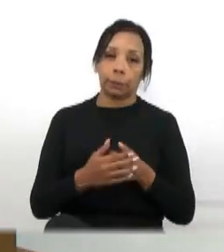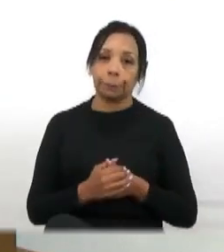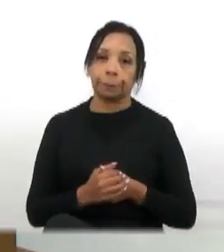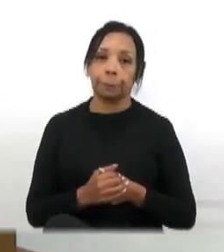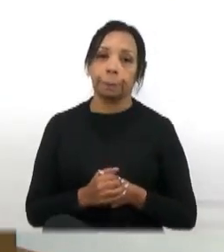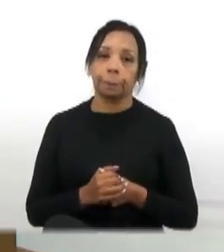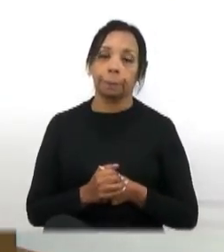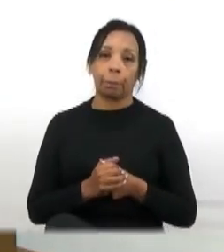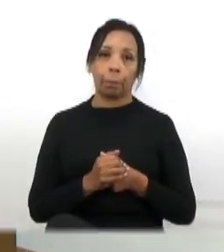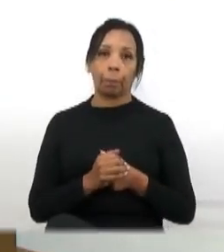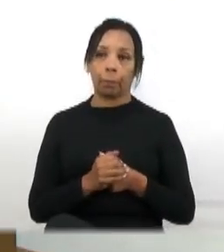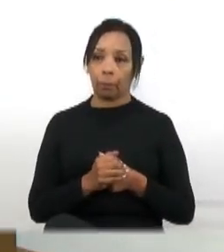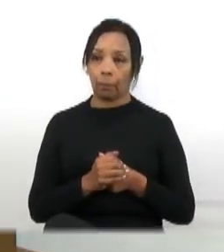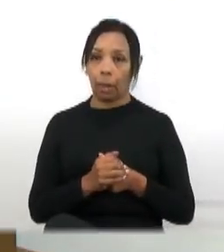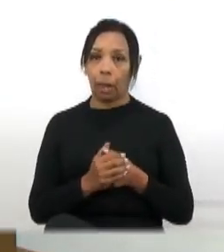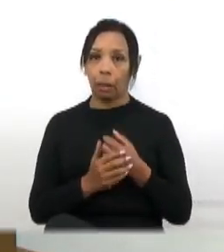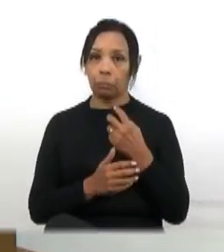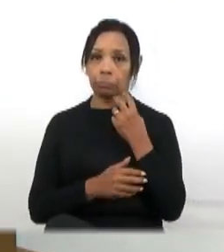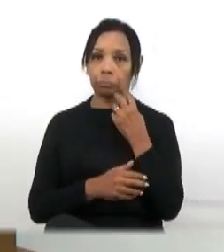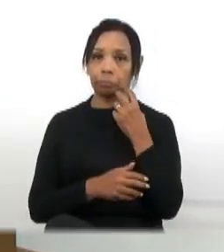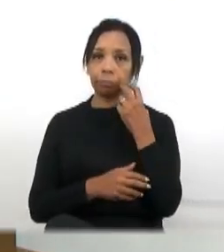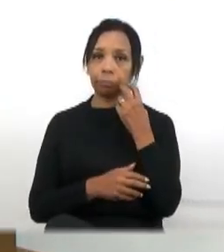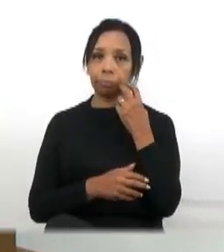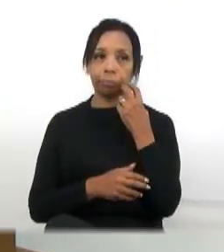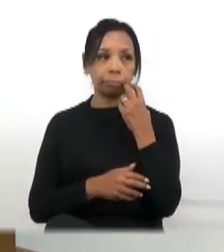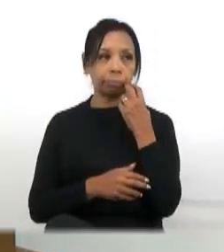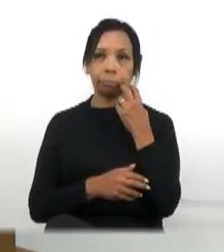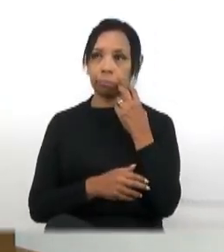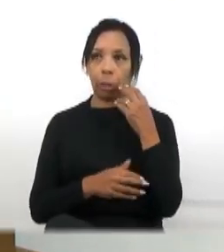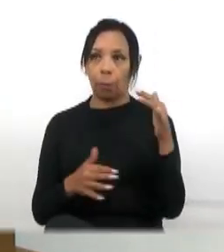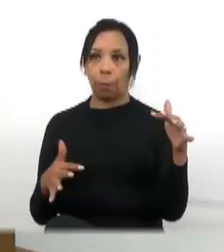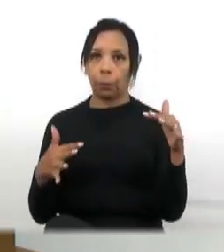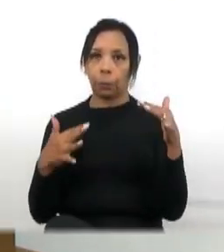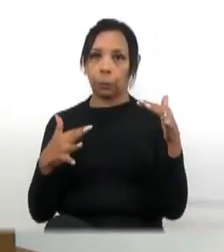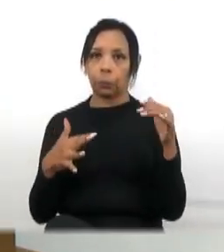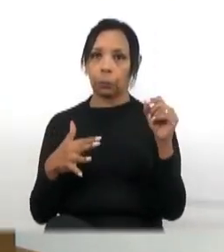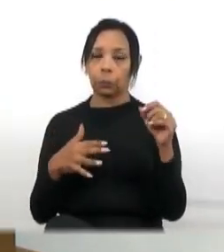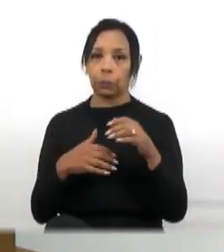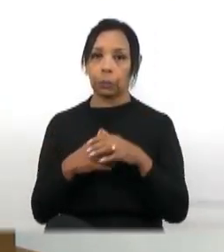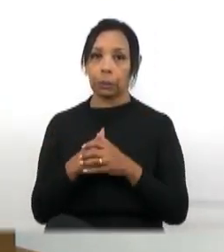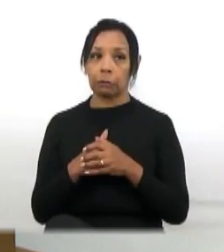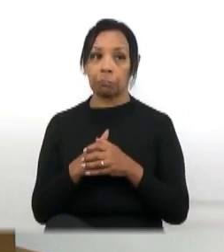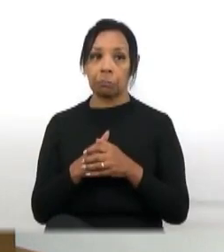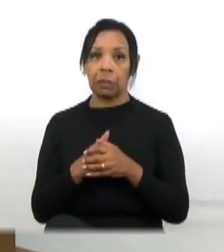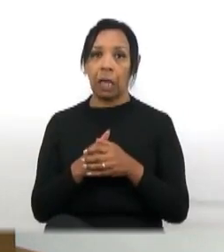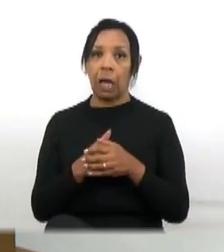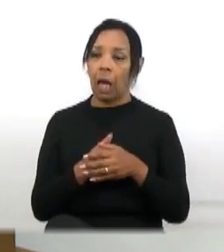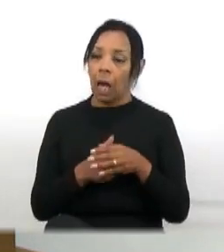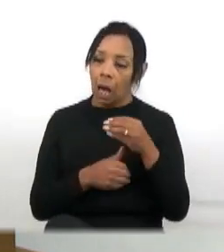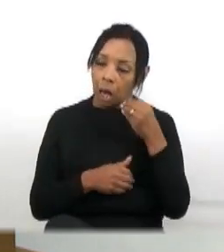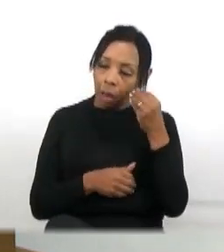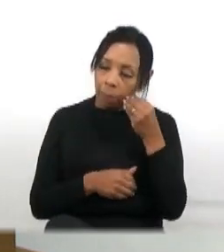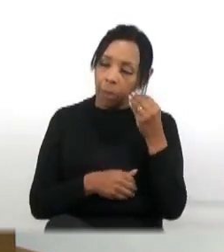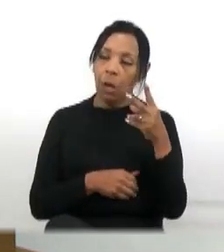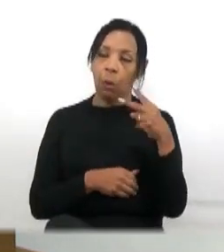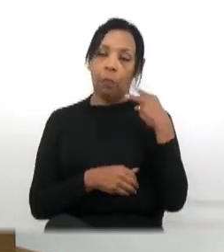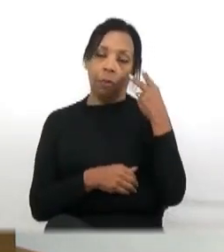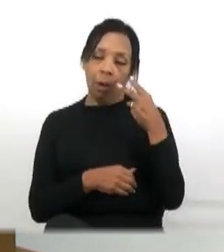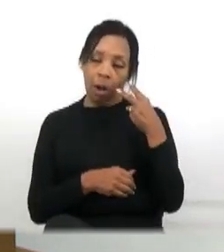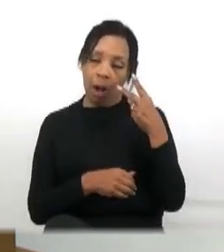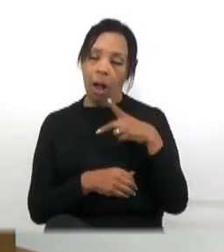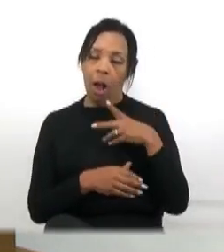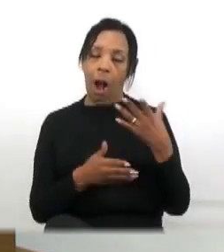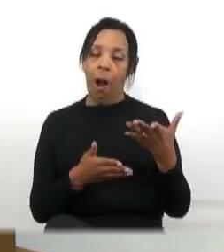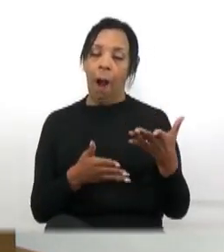da vergonha tem hora da situação da gente como vereador nesta